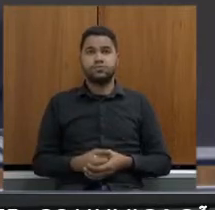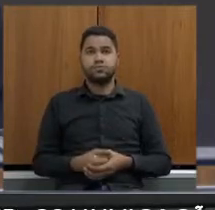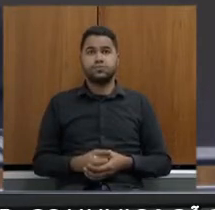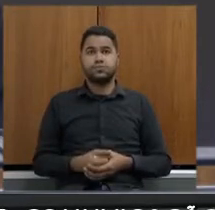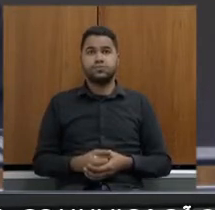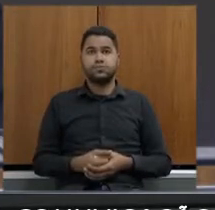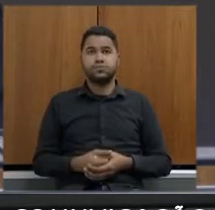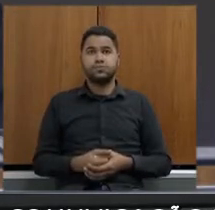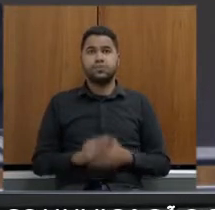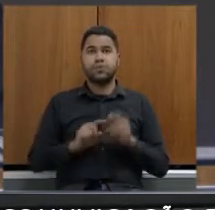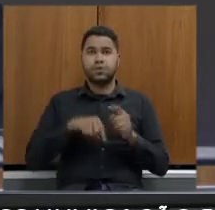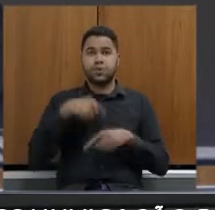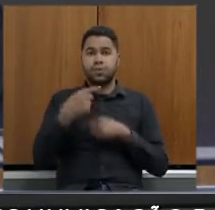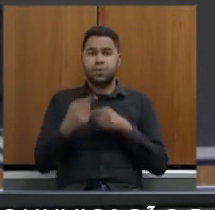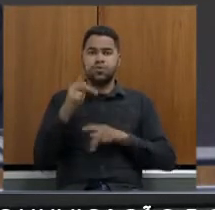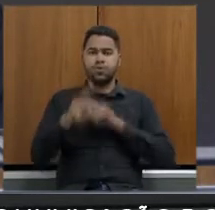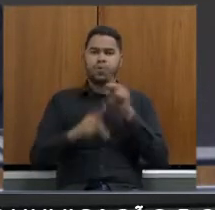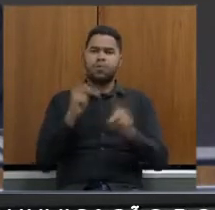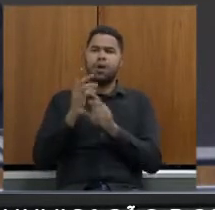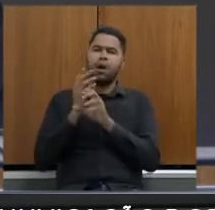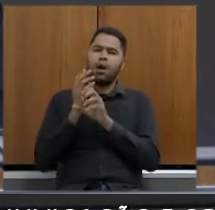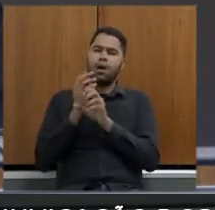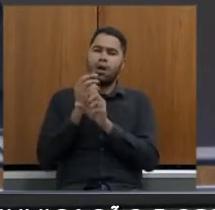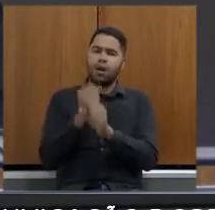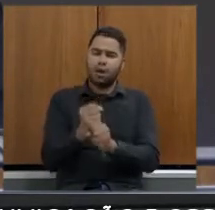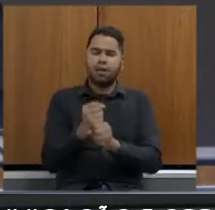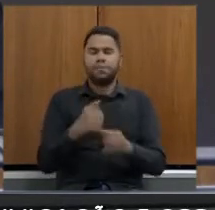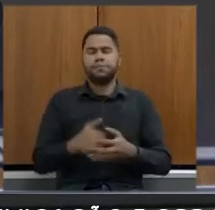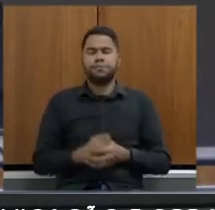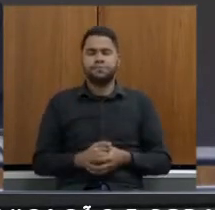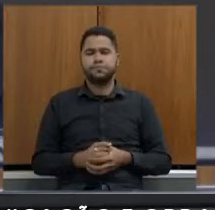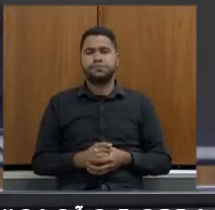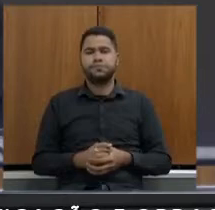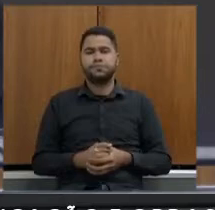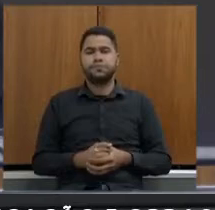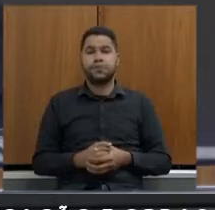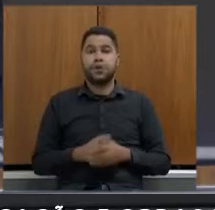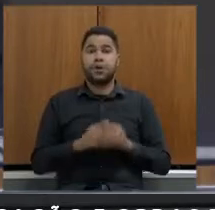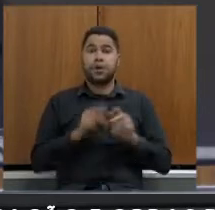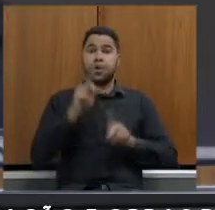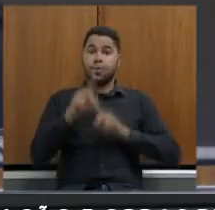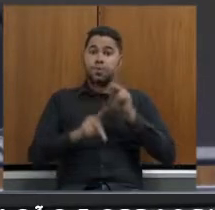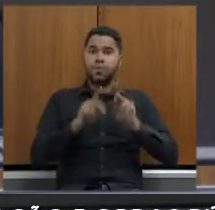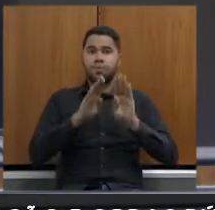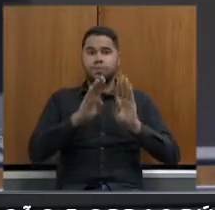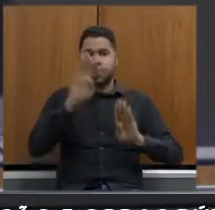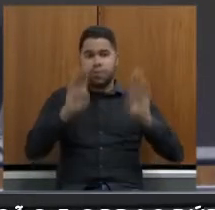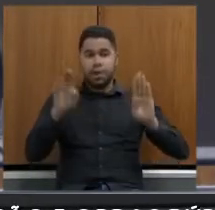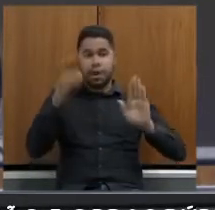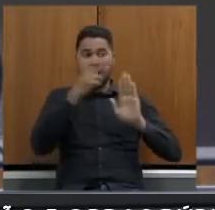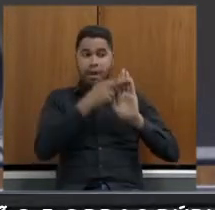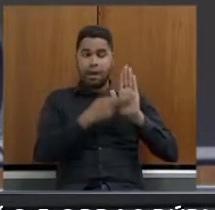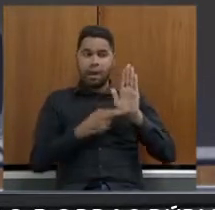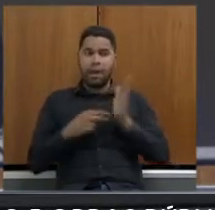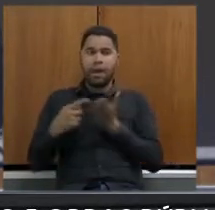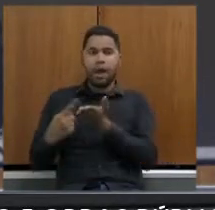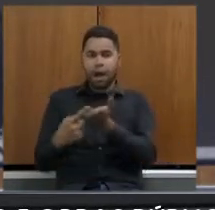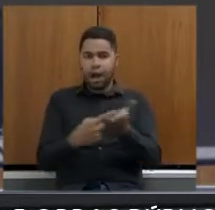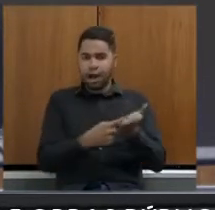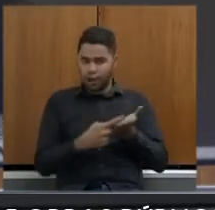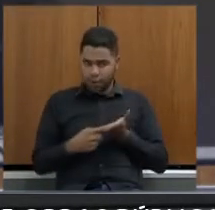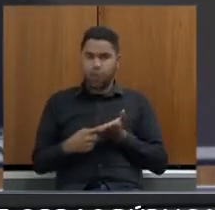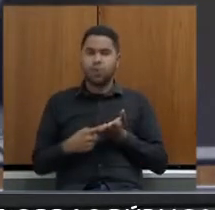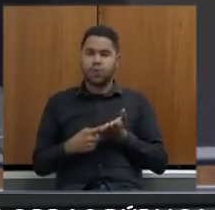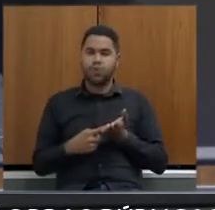depois da consulta popular que foi feita onde a população que é uma regra do acordo que foi assinado